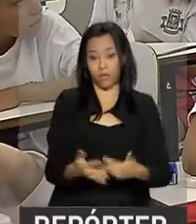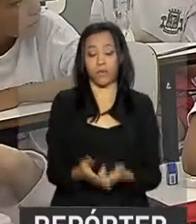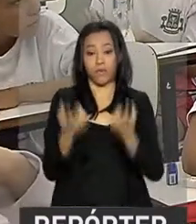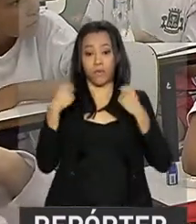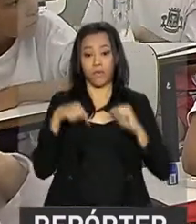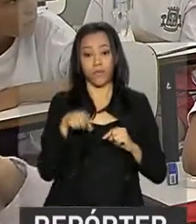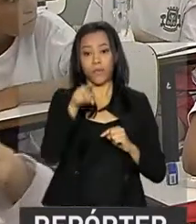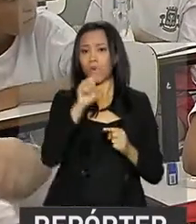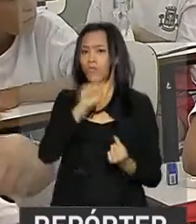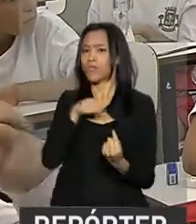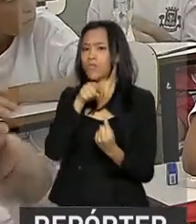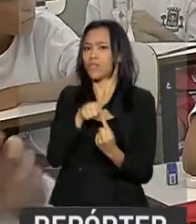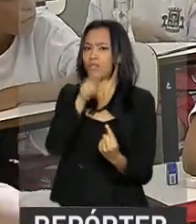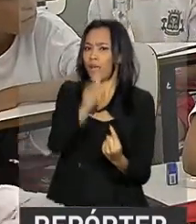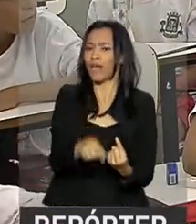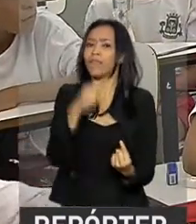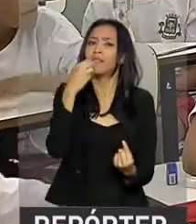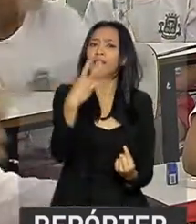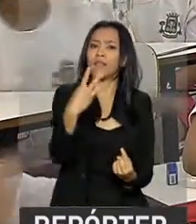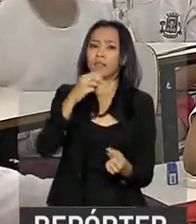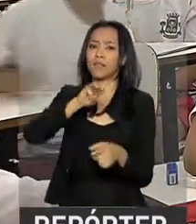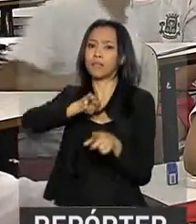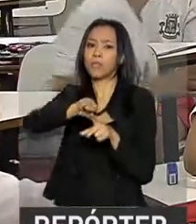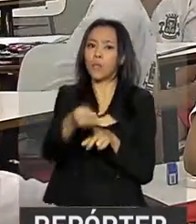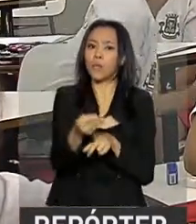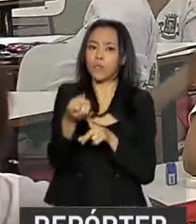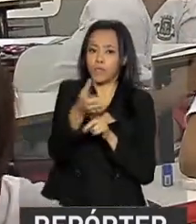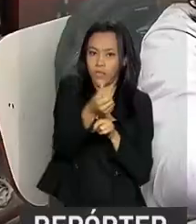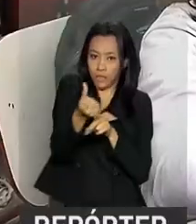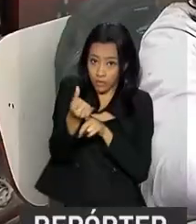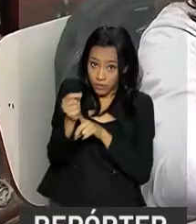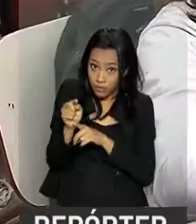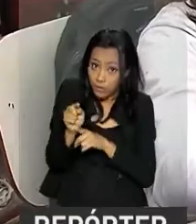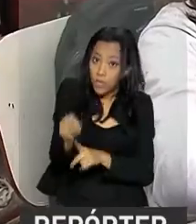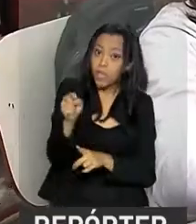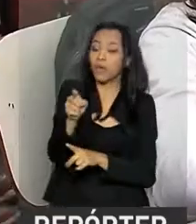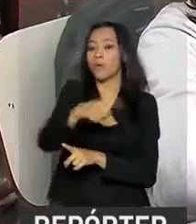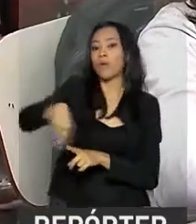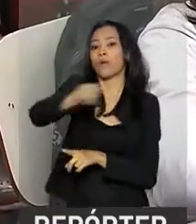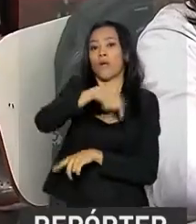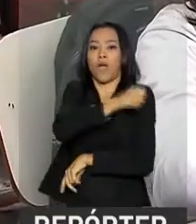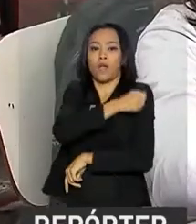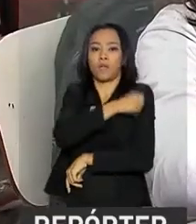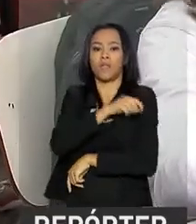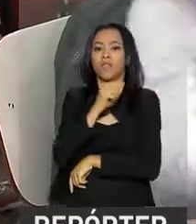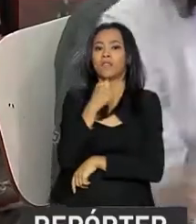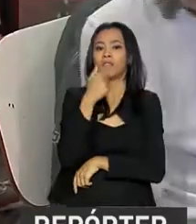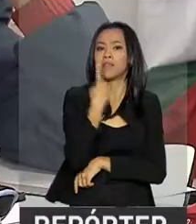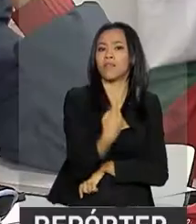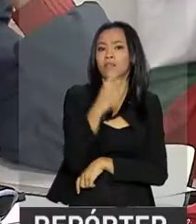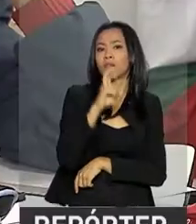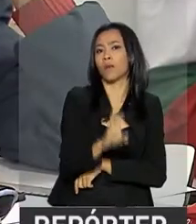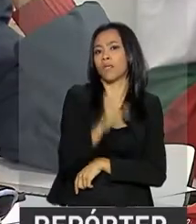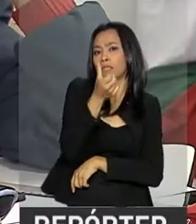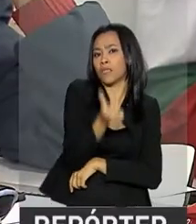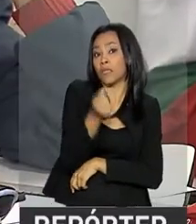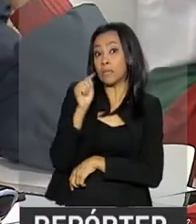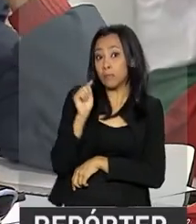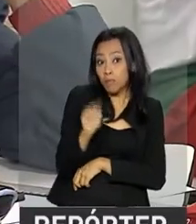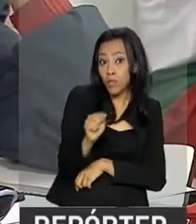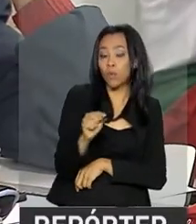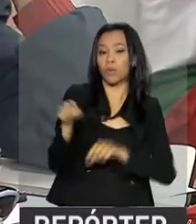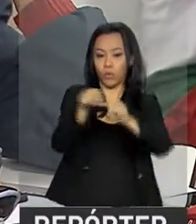é beneficiar 3 milhões e 600 mil alunos em 156 mil turmas de 49